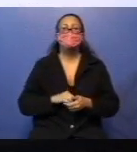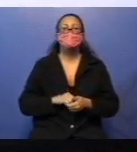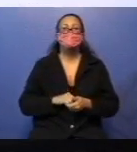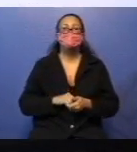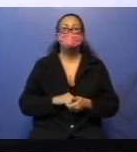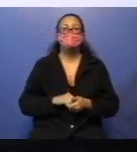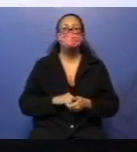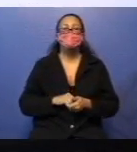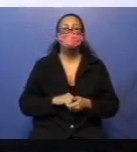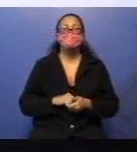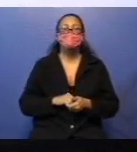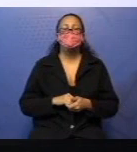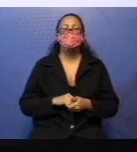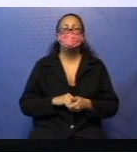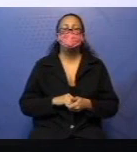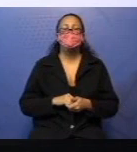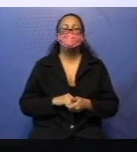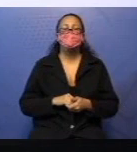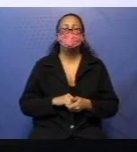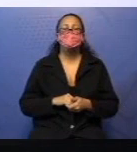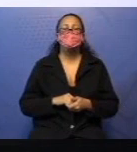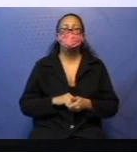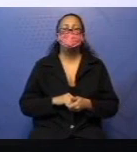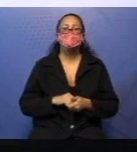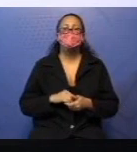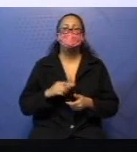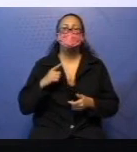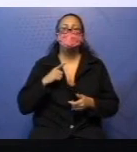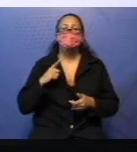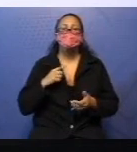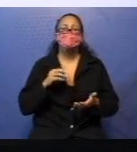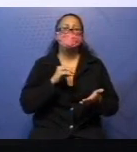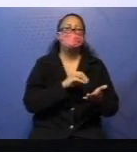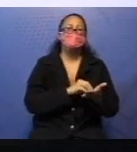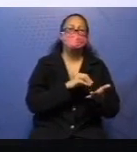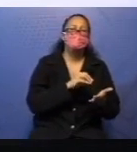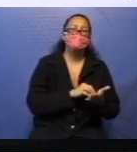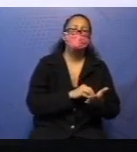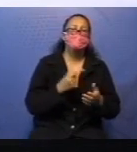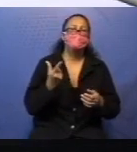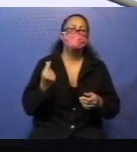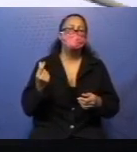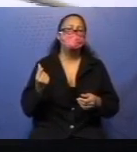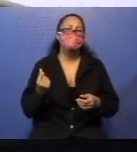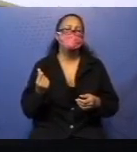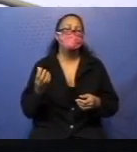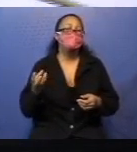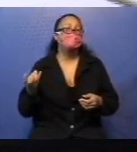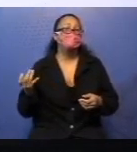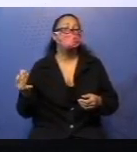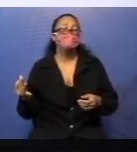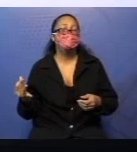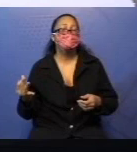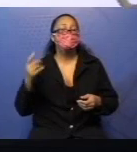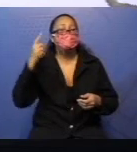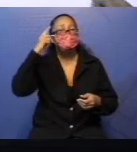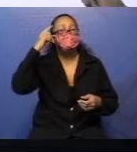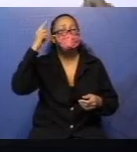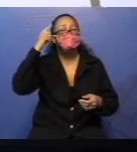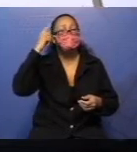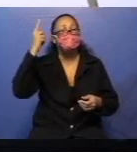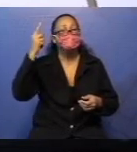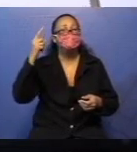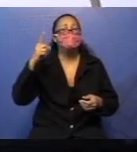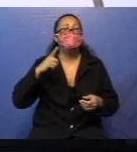sobraria ou faltaria dinheiro? Quanto? Então, pensa quanto que ela